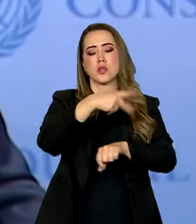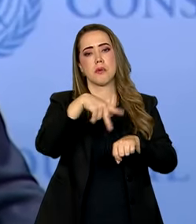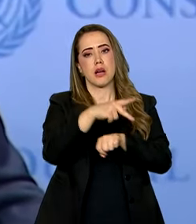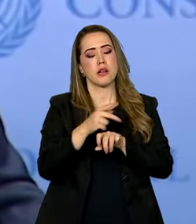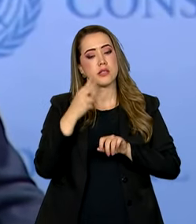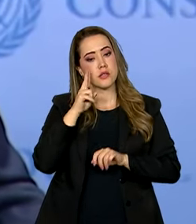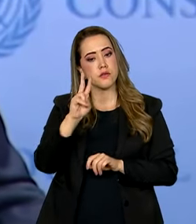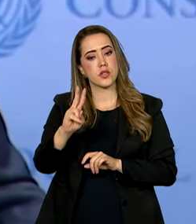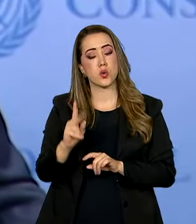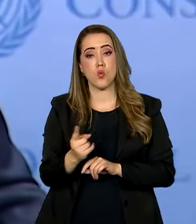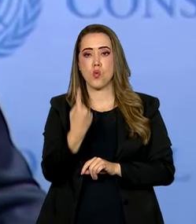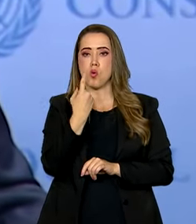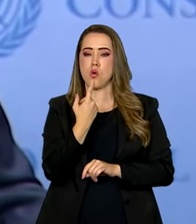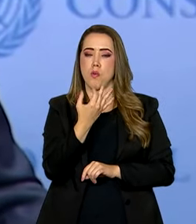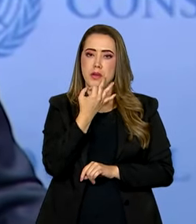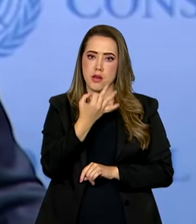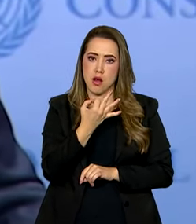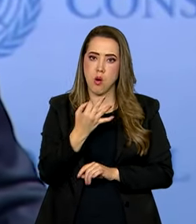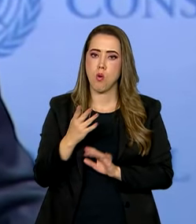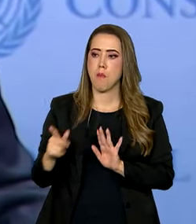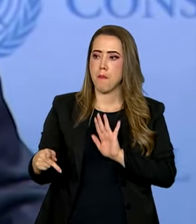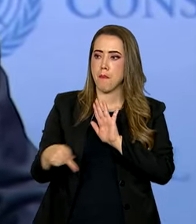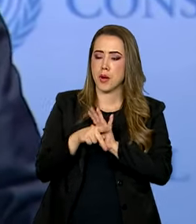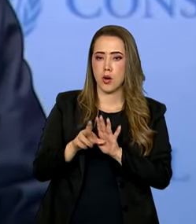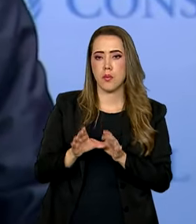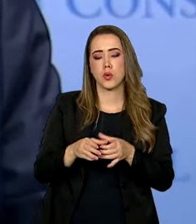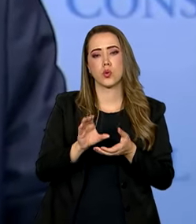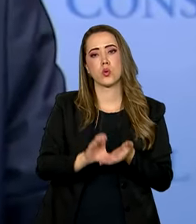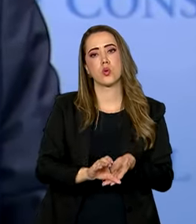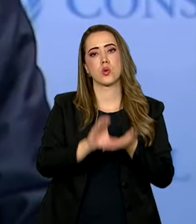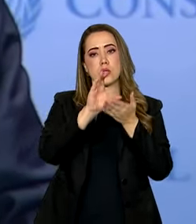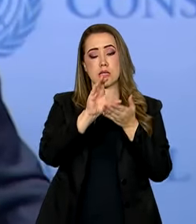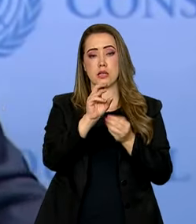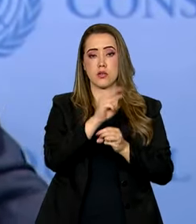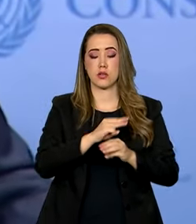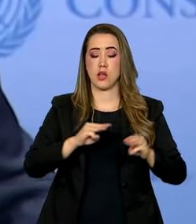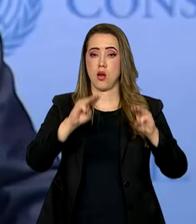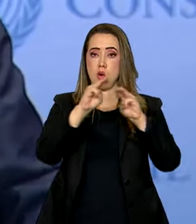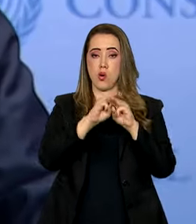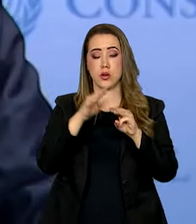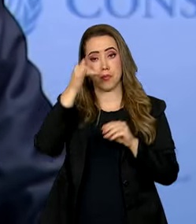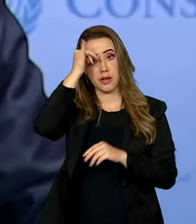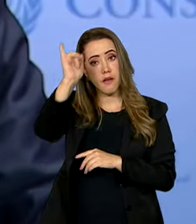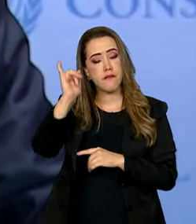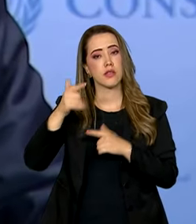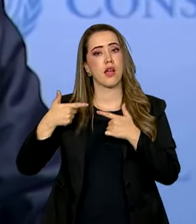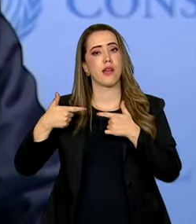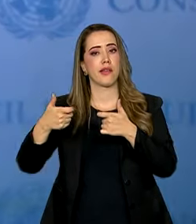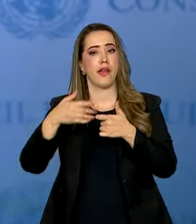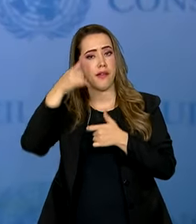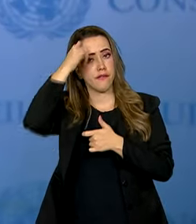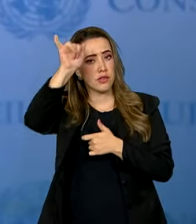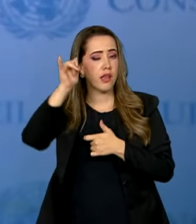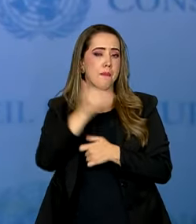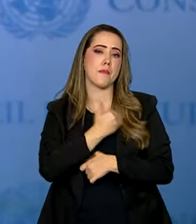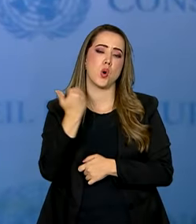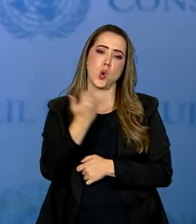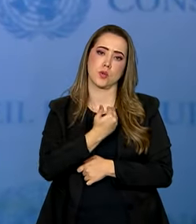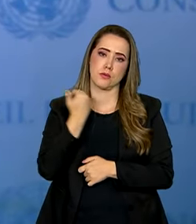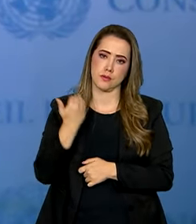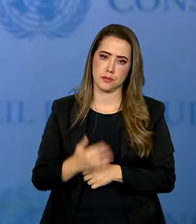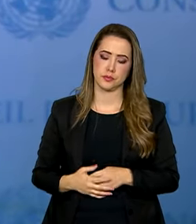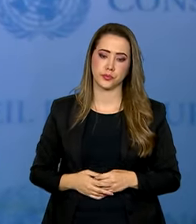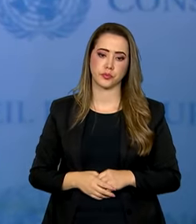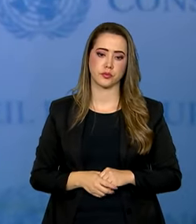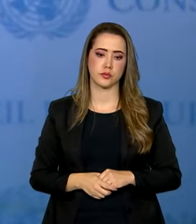uma posição unificada do Conselho para o conflito e que o objetivo é evitar mais mortes e derramamento